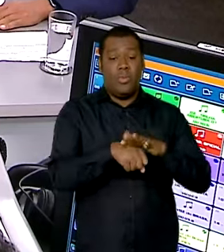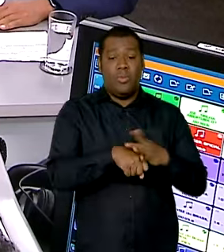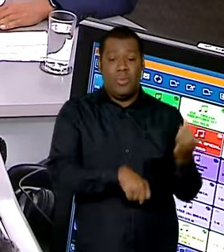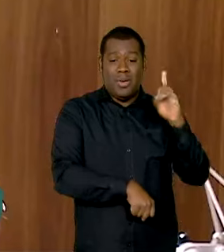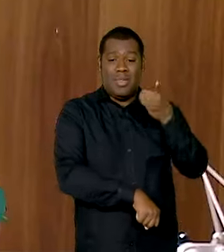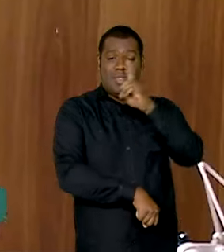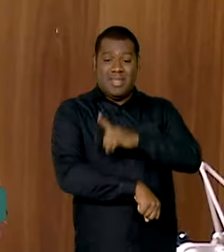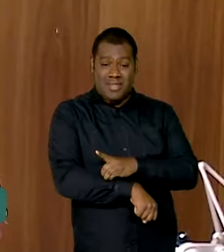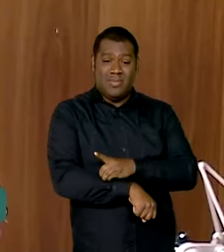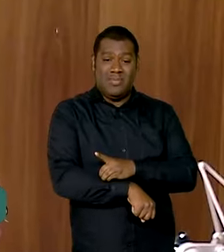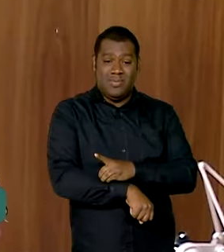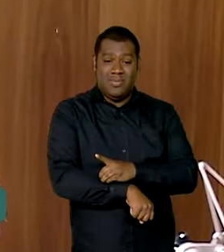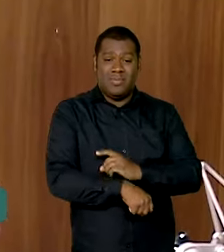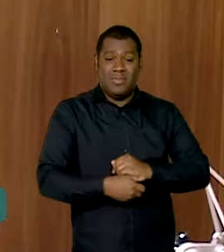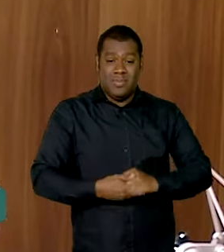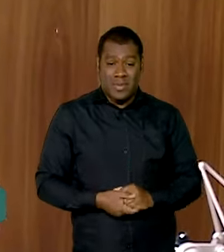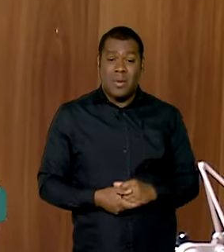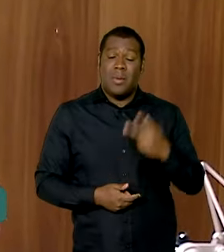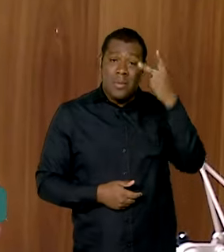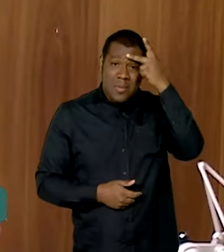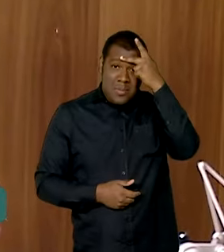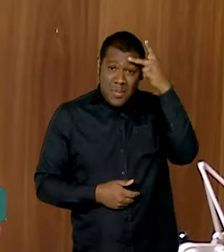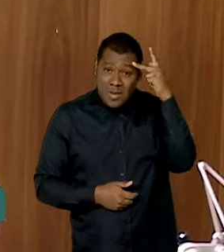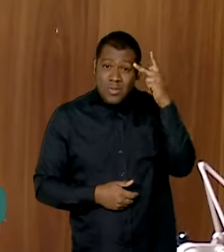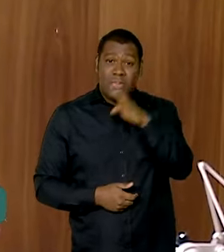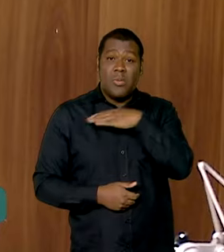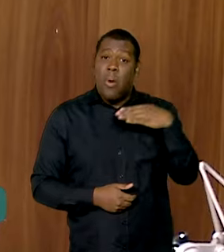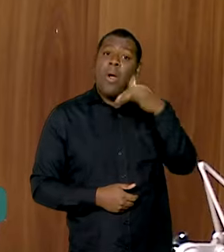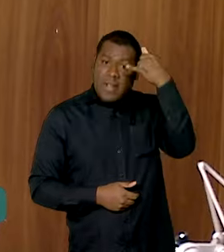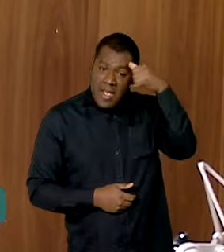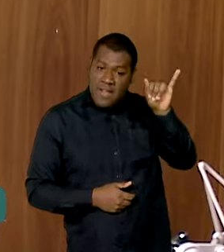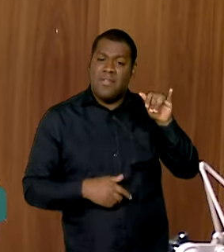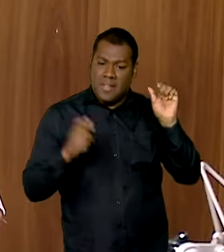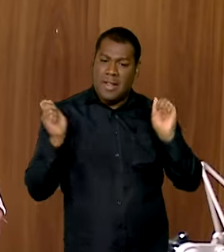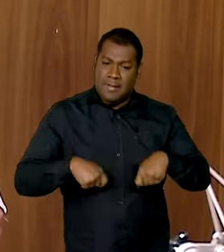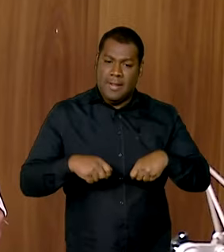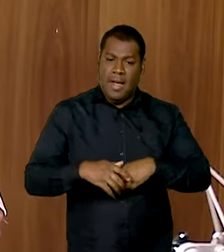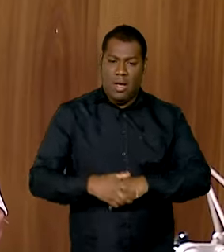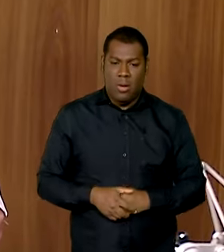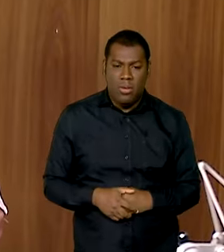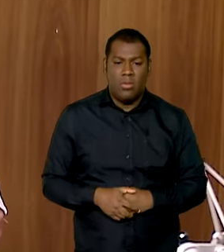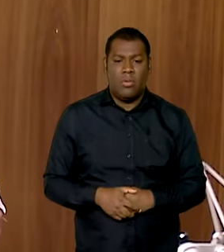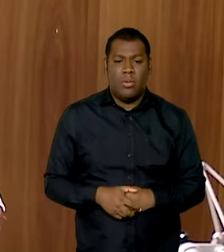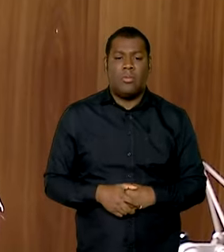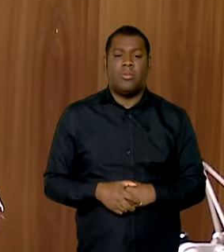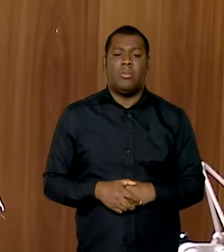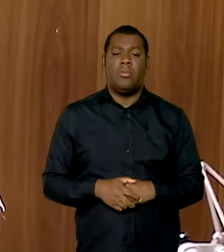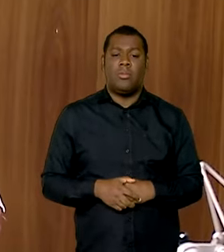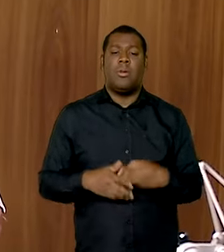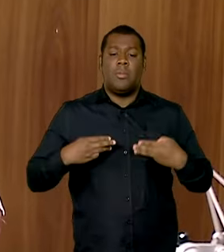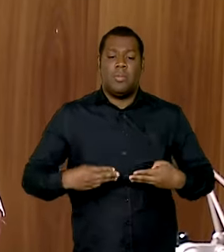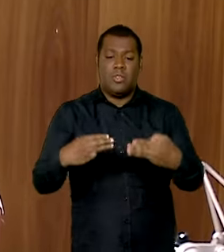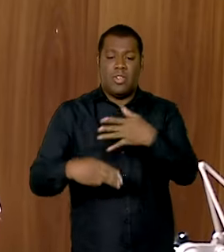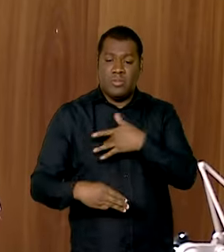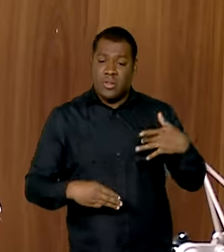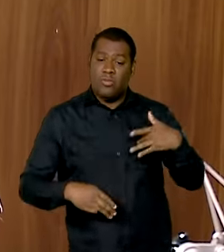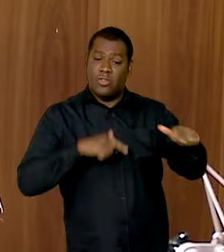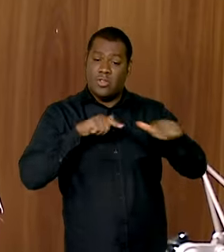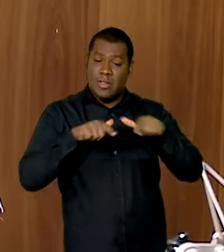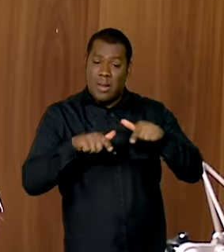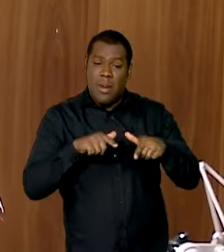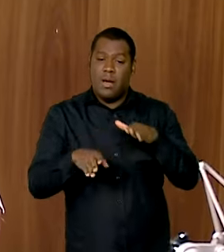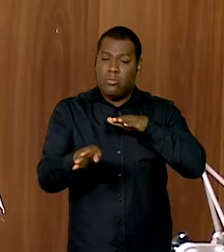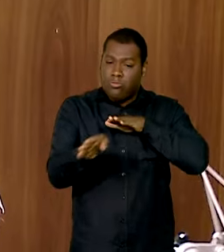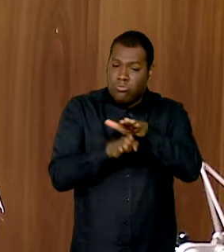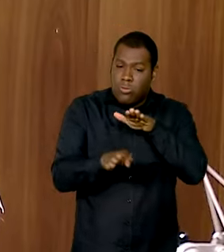na qual as mortes são evitáveis, então fizemos todo um trabalho muito grande de orientação